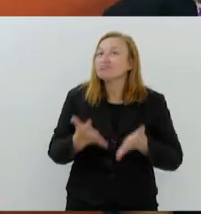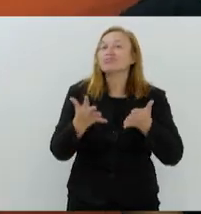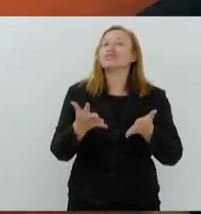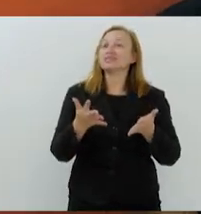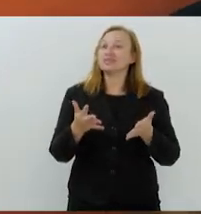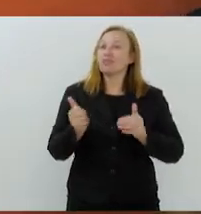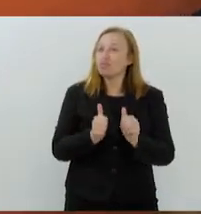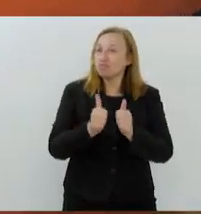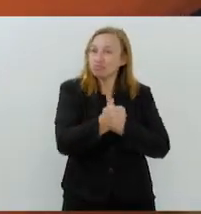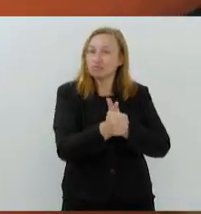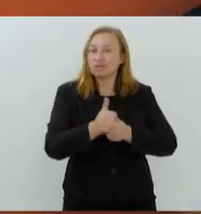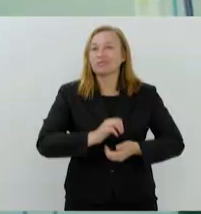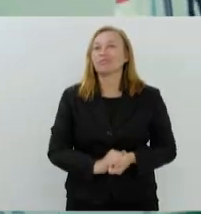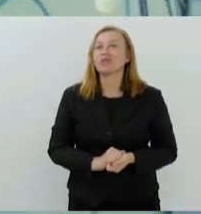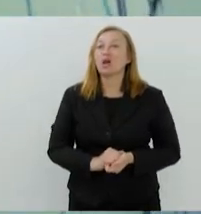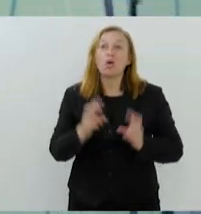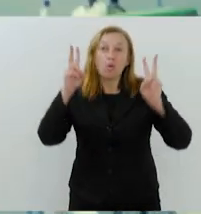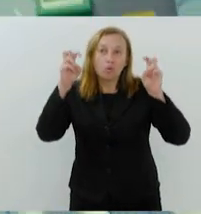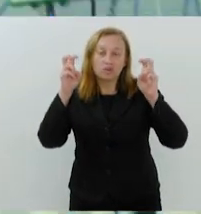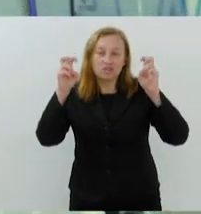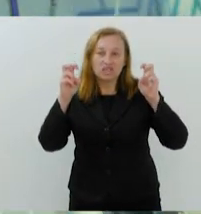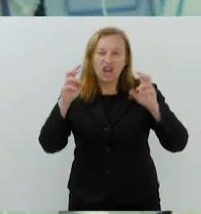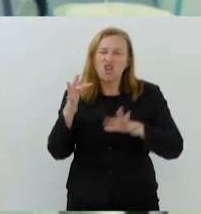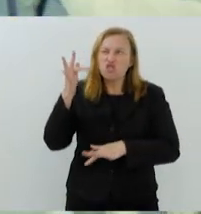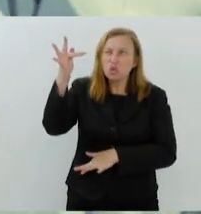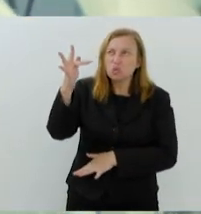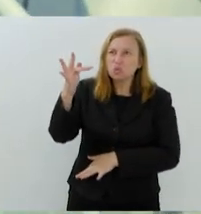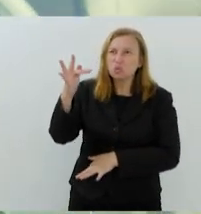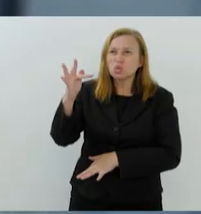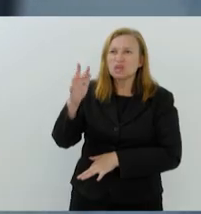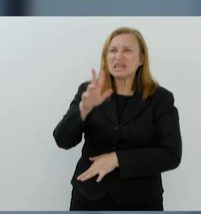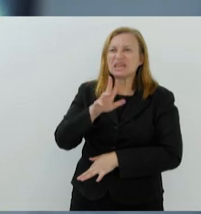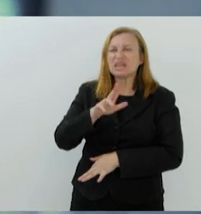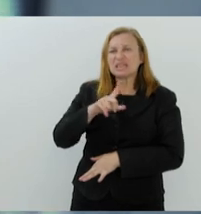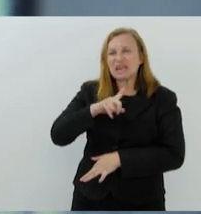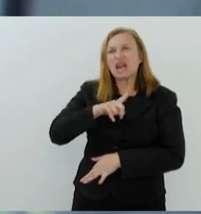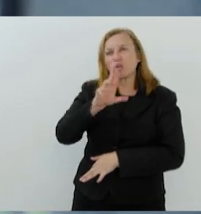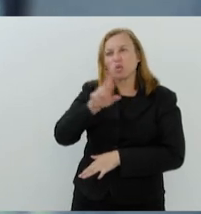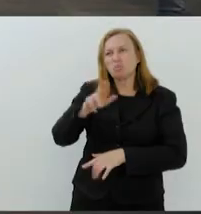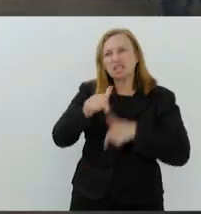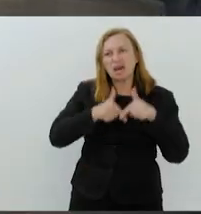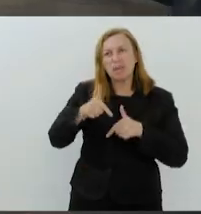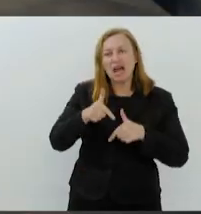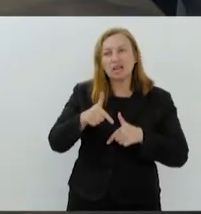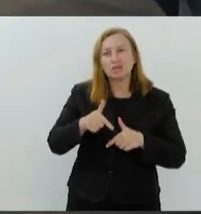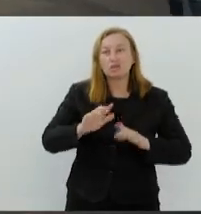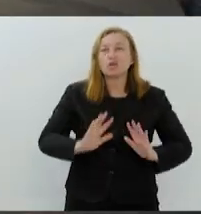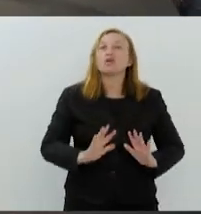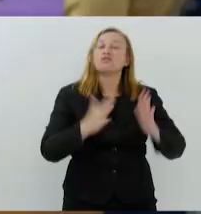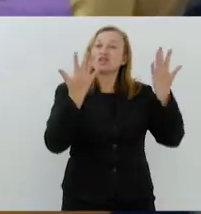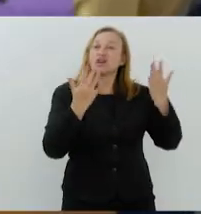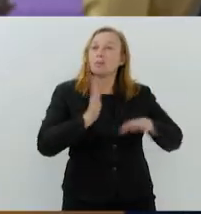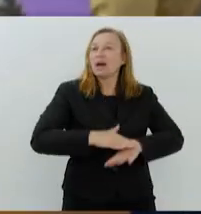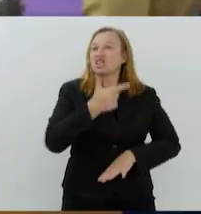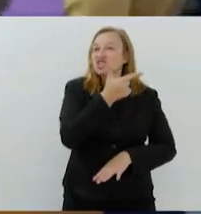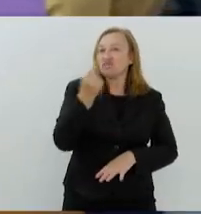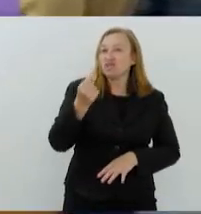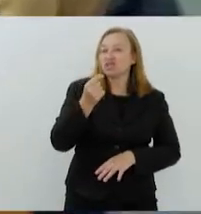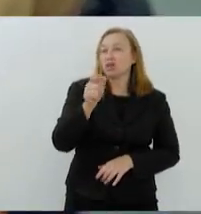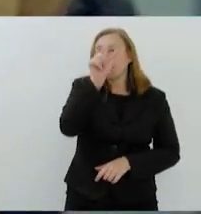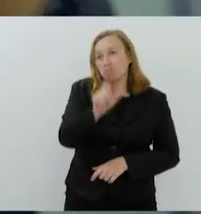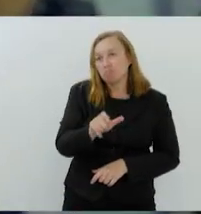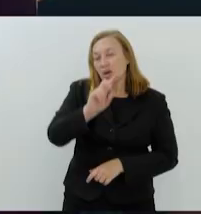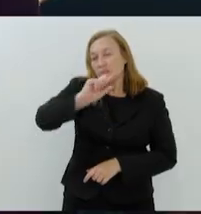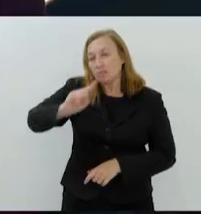protagonismo. Com o tema, será que no futuro vai se chamar trabalho? O festival deve receber mais de 20 mil pessoas.